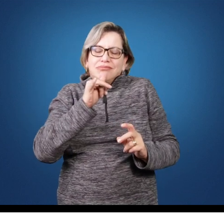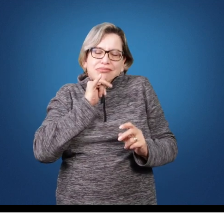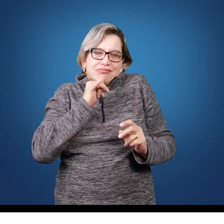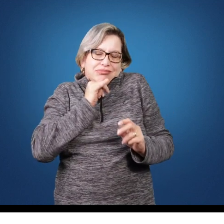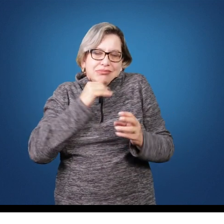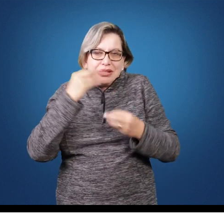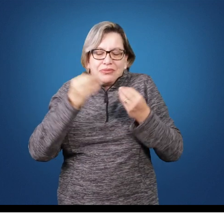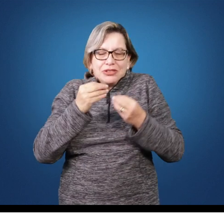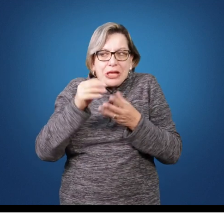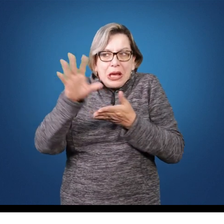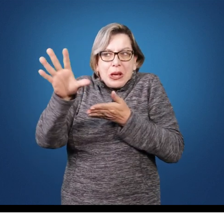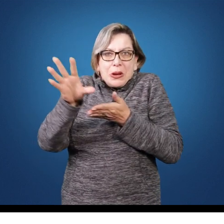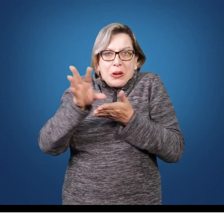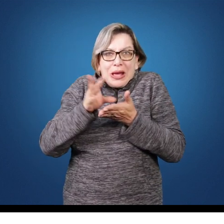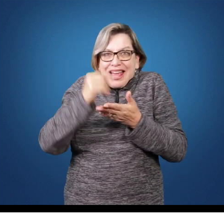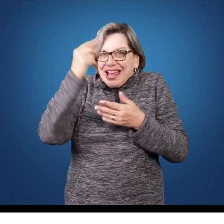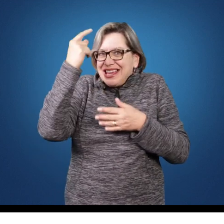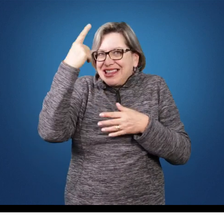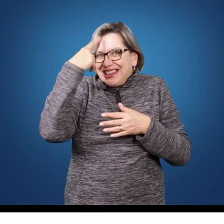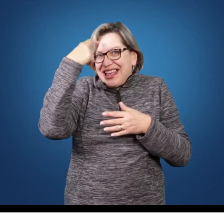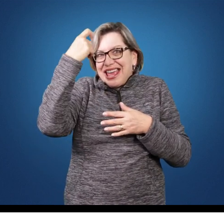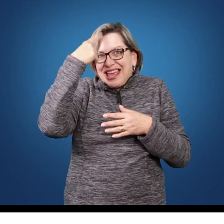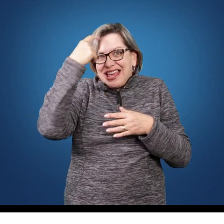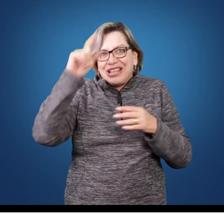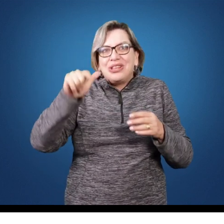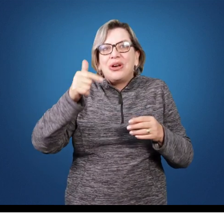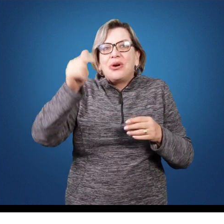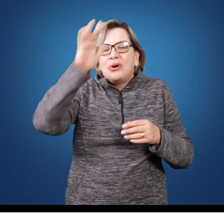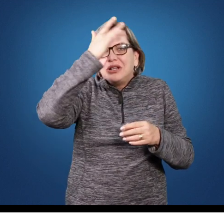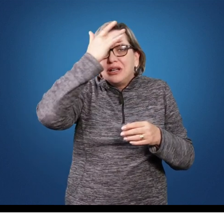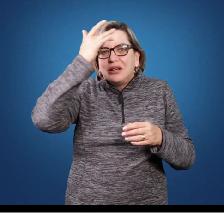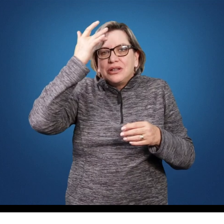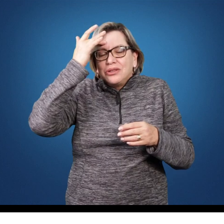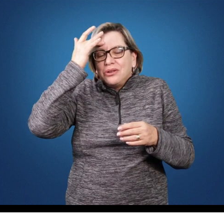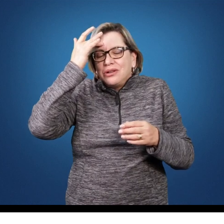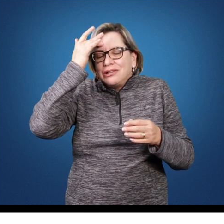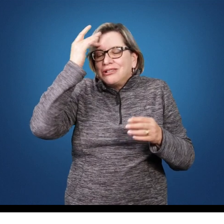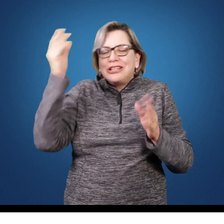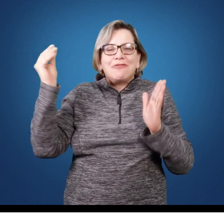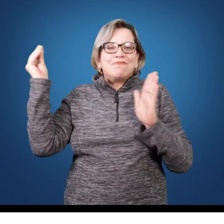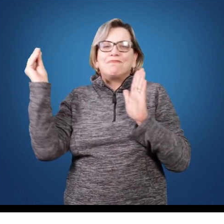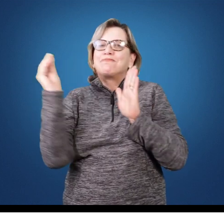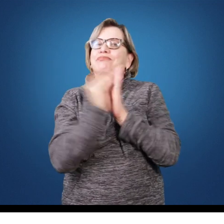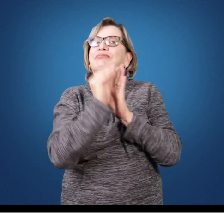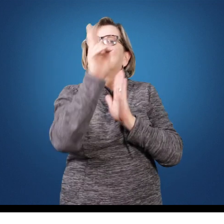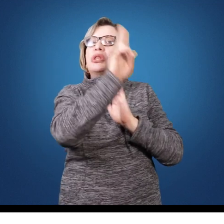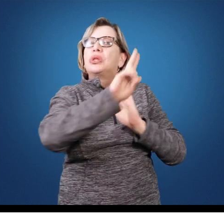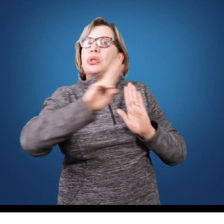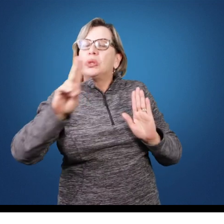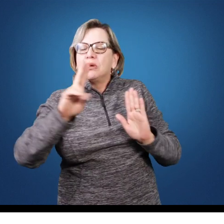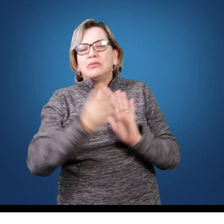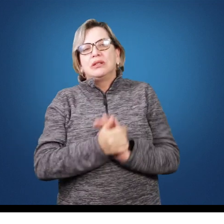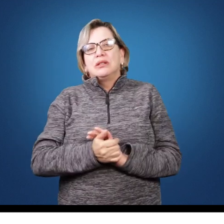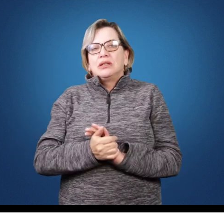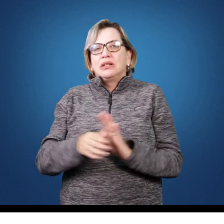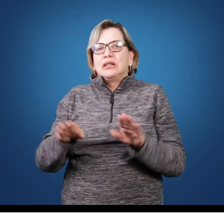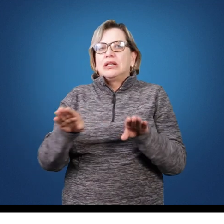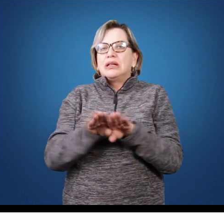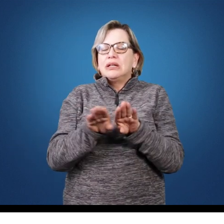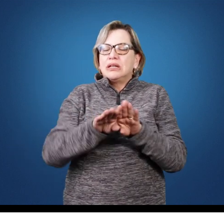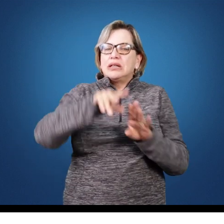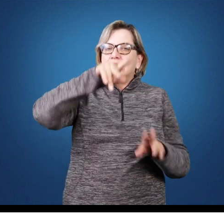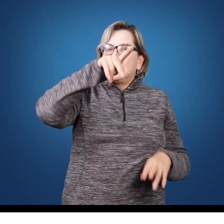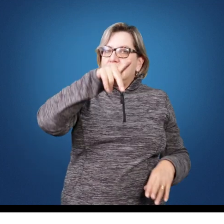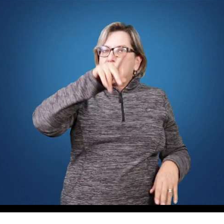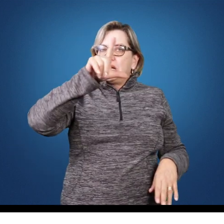da ideia de alguém e não referenciar o autor dessa ideia. E o plágio,